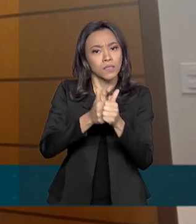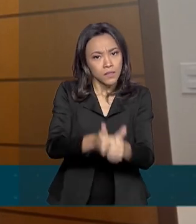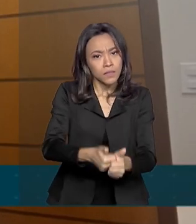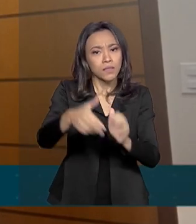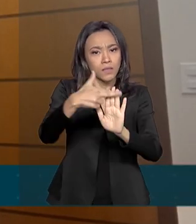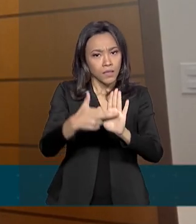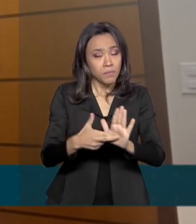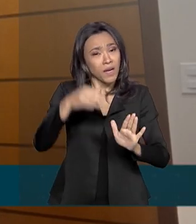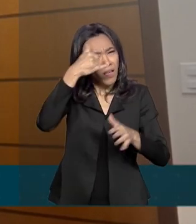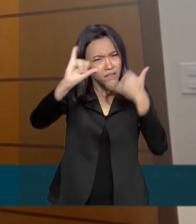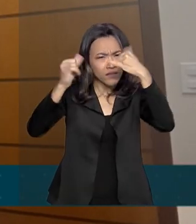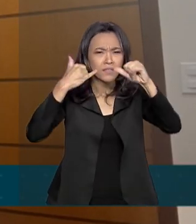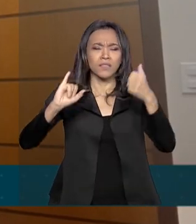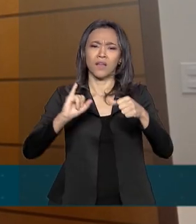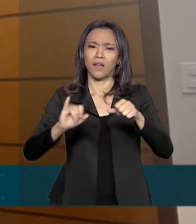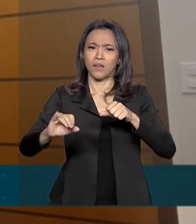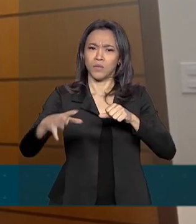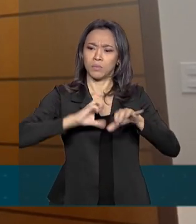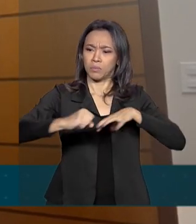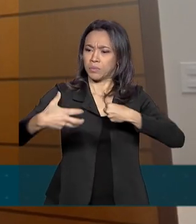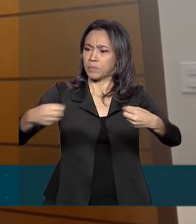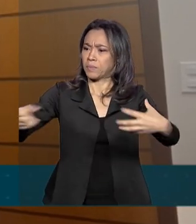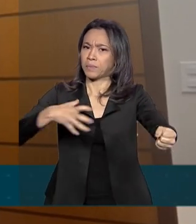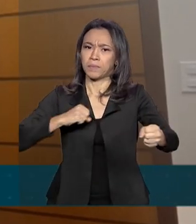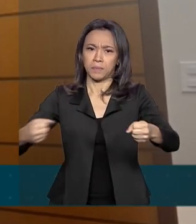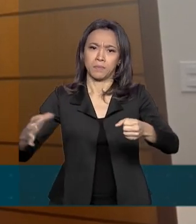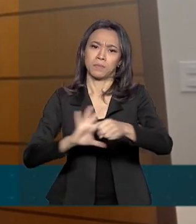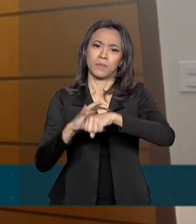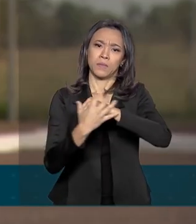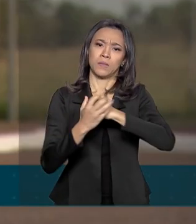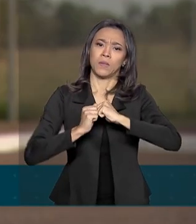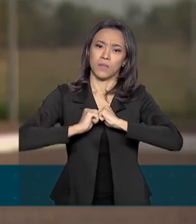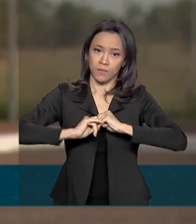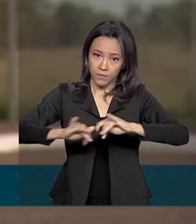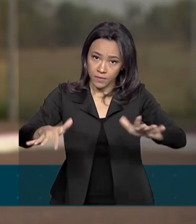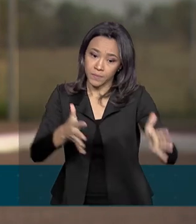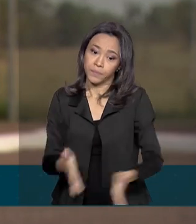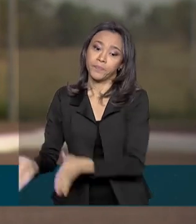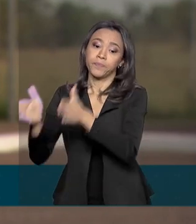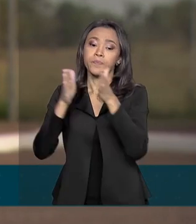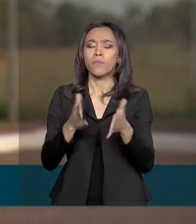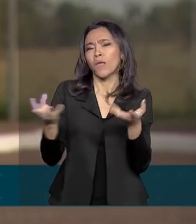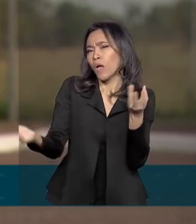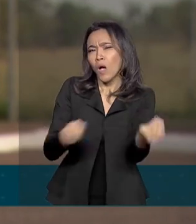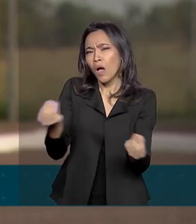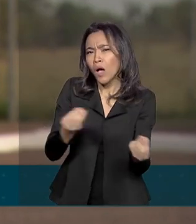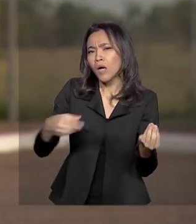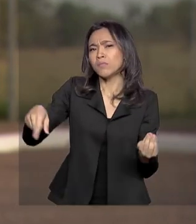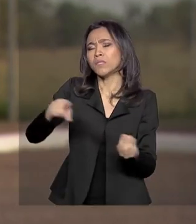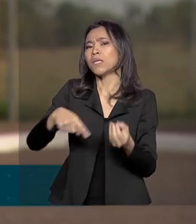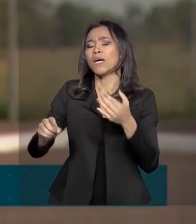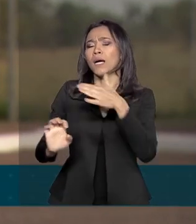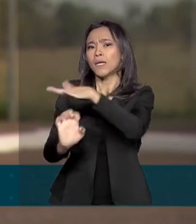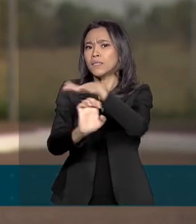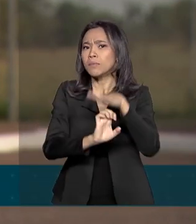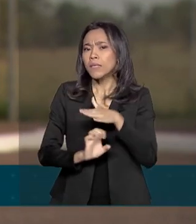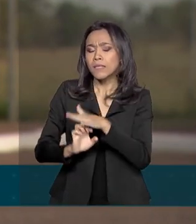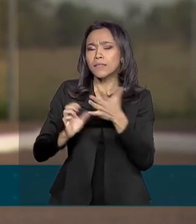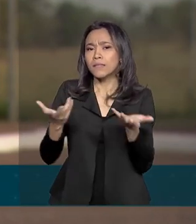de prevenção para evitar o contágio do Covid-19 nesses ambientes de trabalho. E como a empresa deve agir em casos